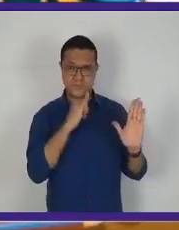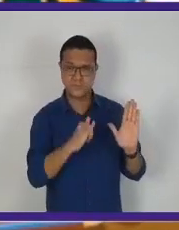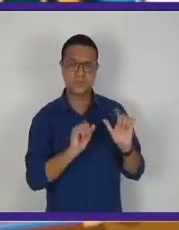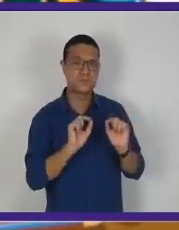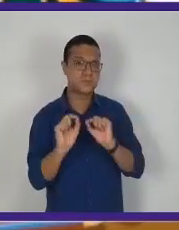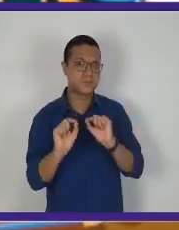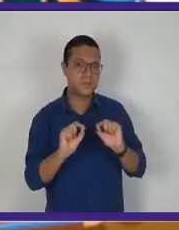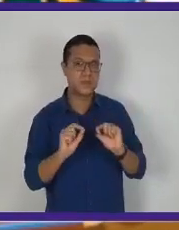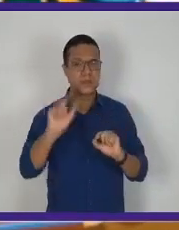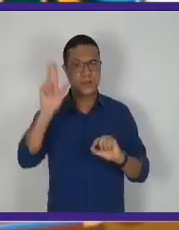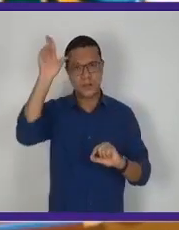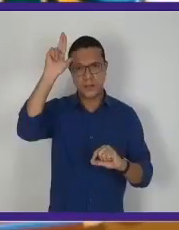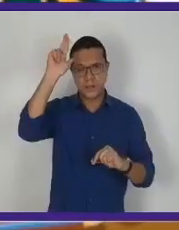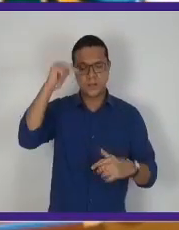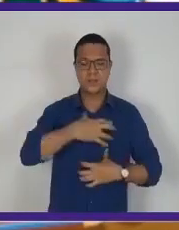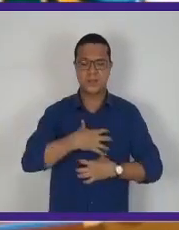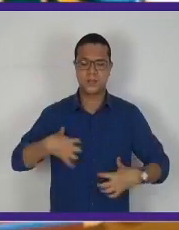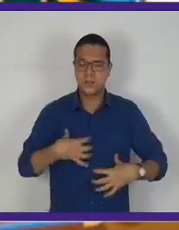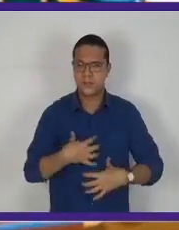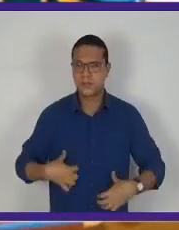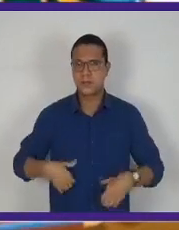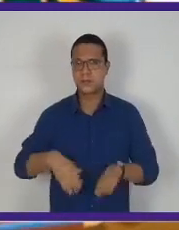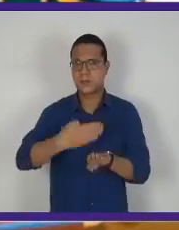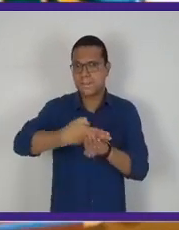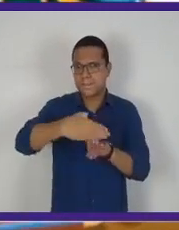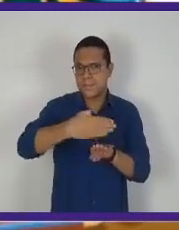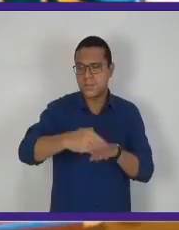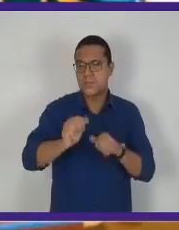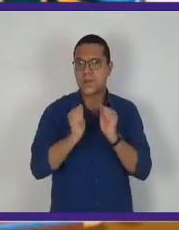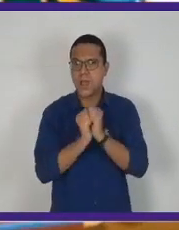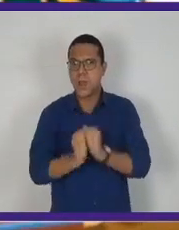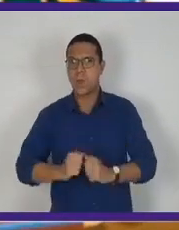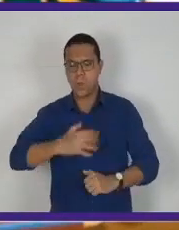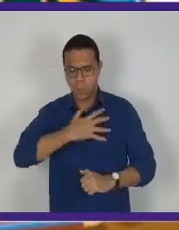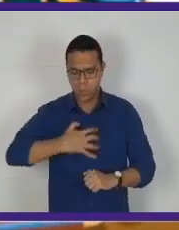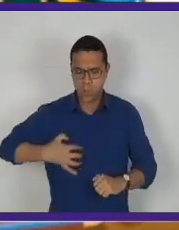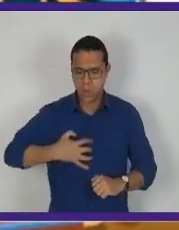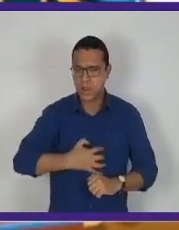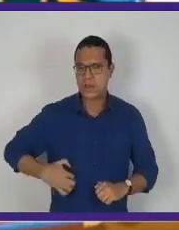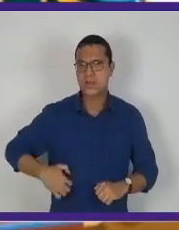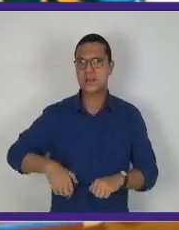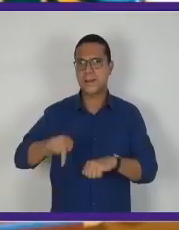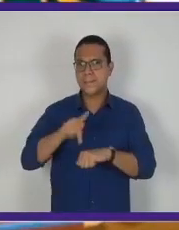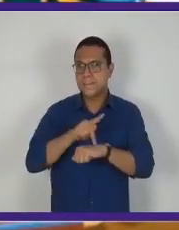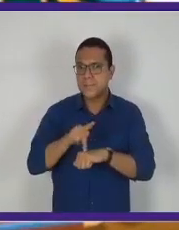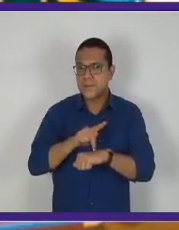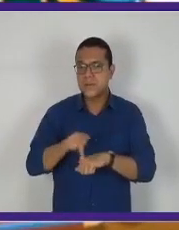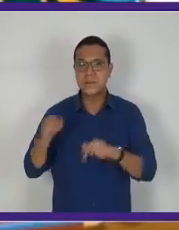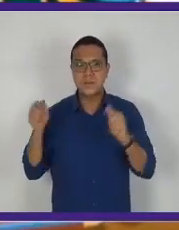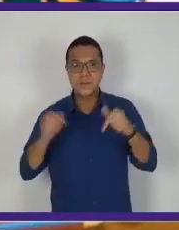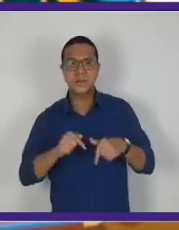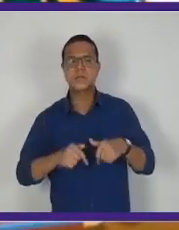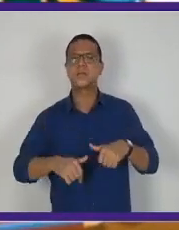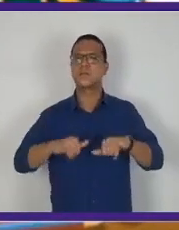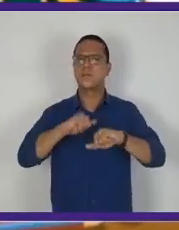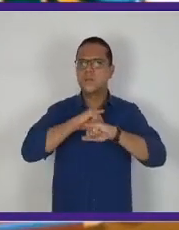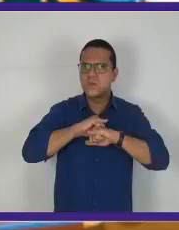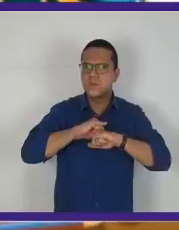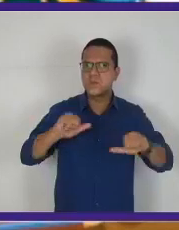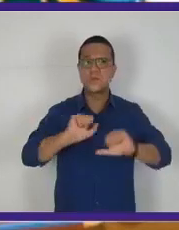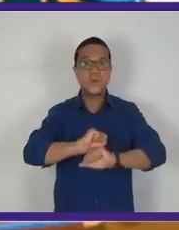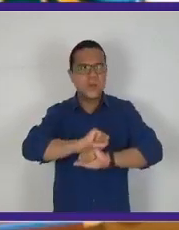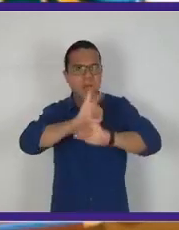texto, a zebra é branca com listras pretas. Isso é uma informação